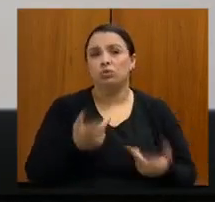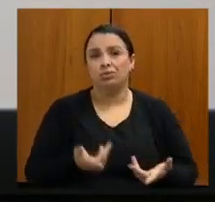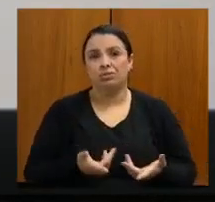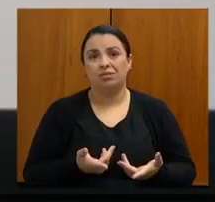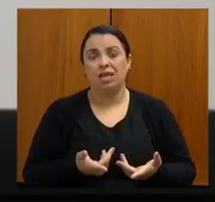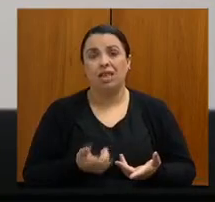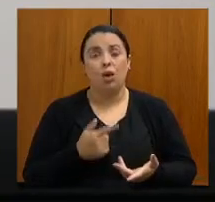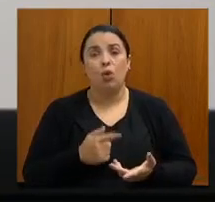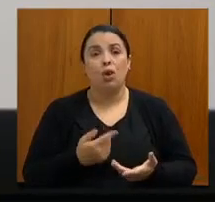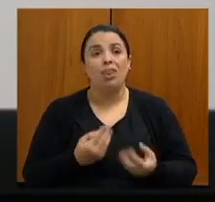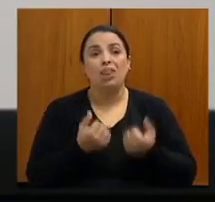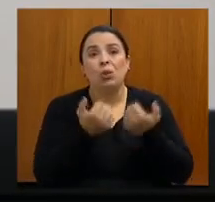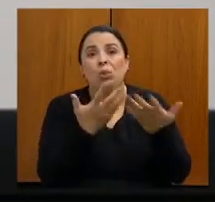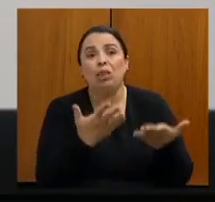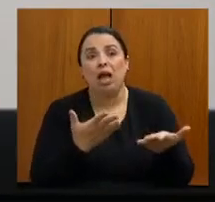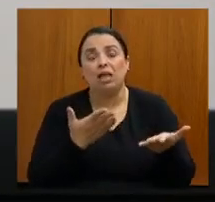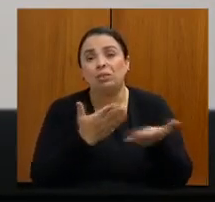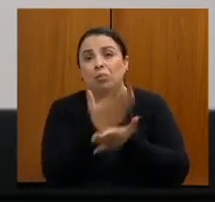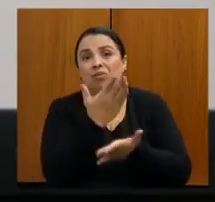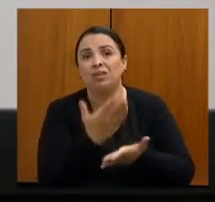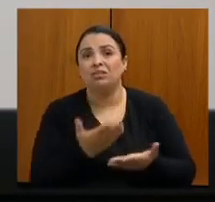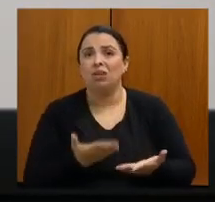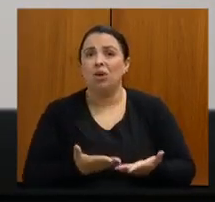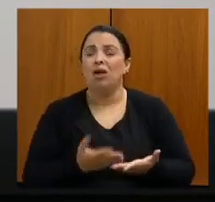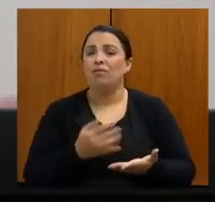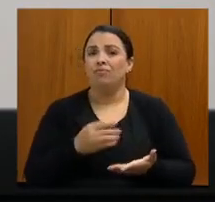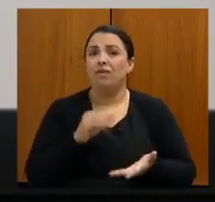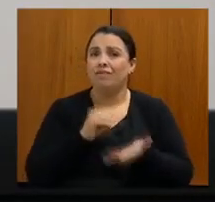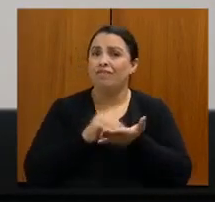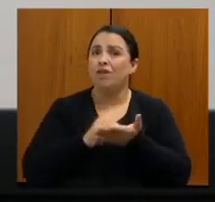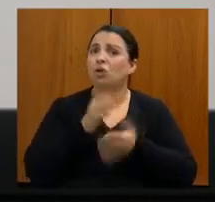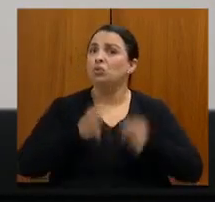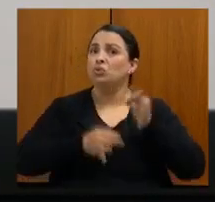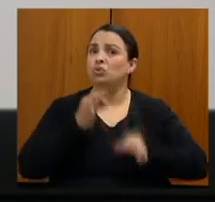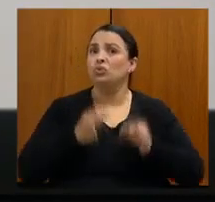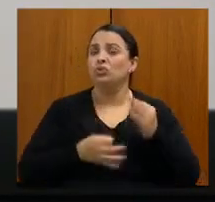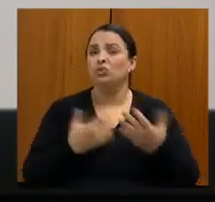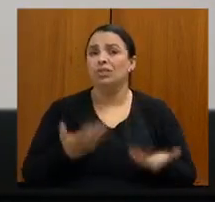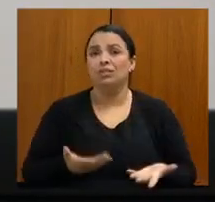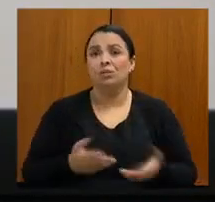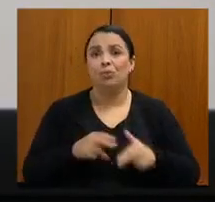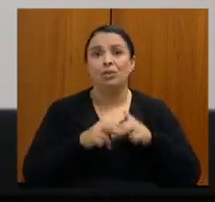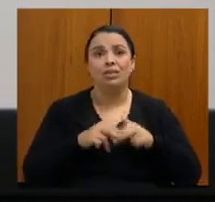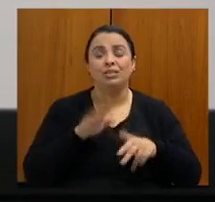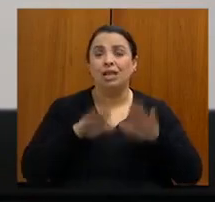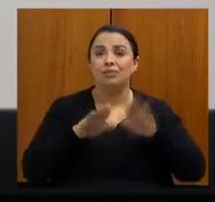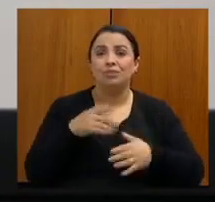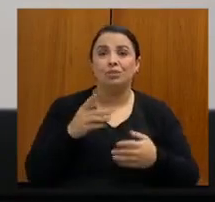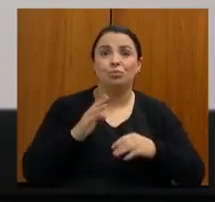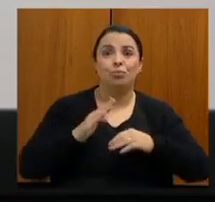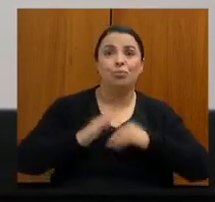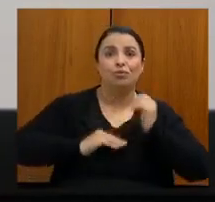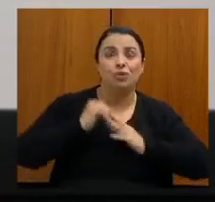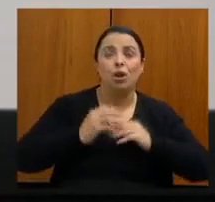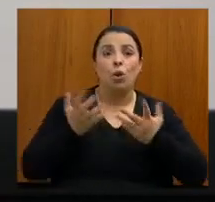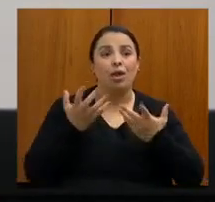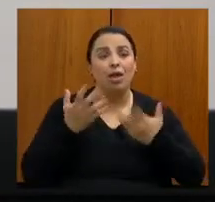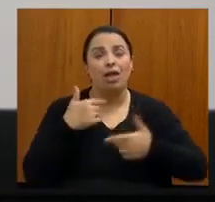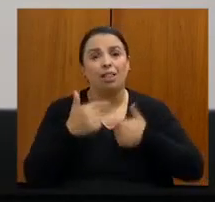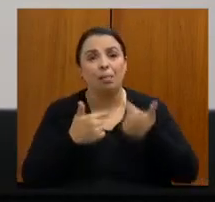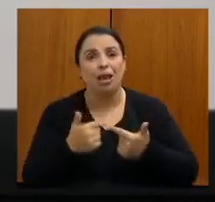habilitação e que acabam até nem exercendo a profissão porque ele trabalha em uma santa casa em um hospital que não